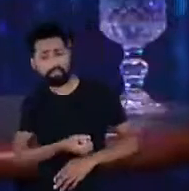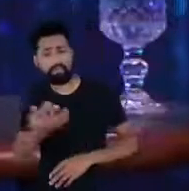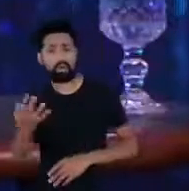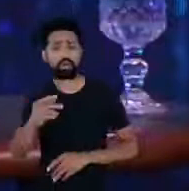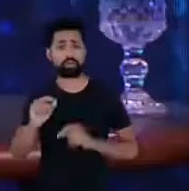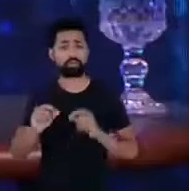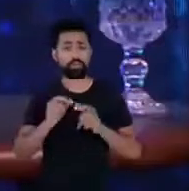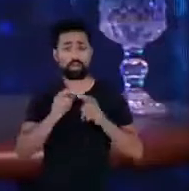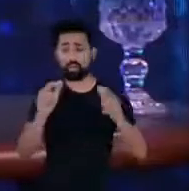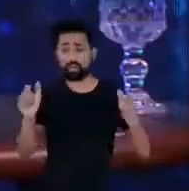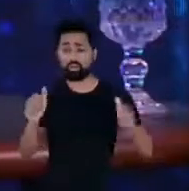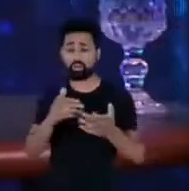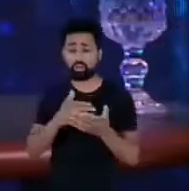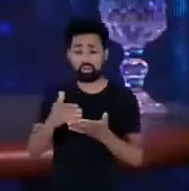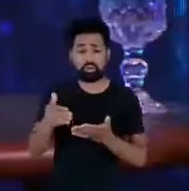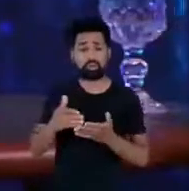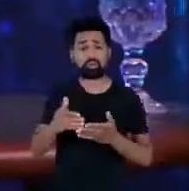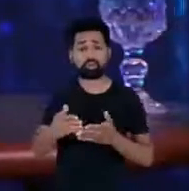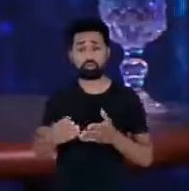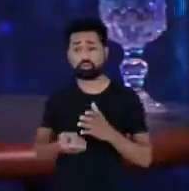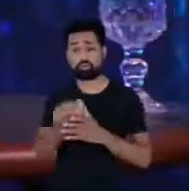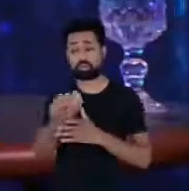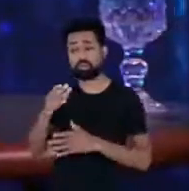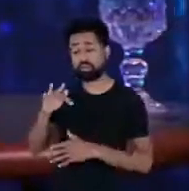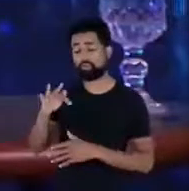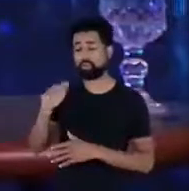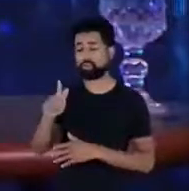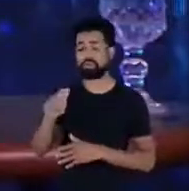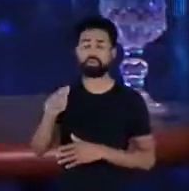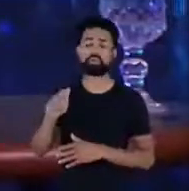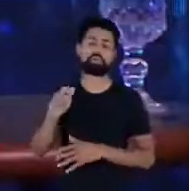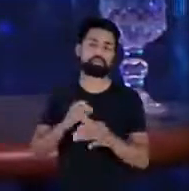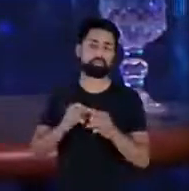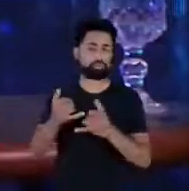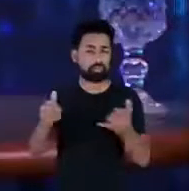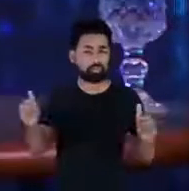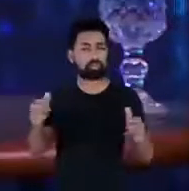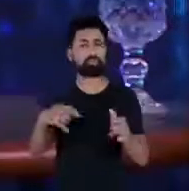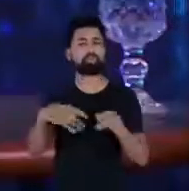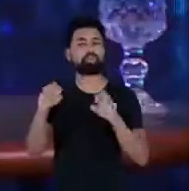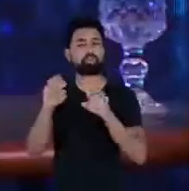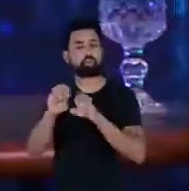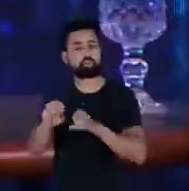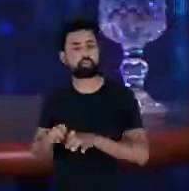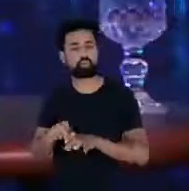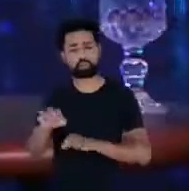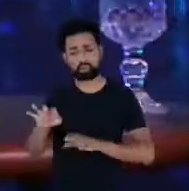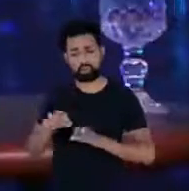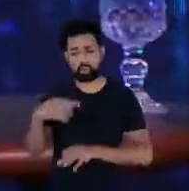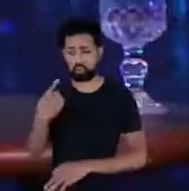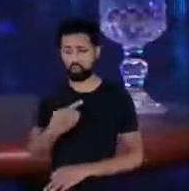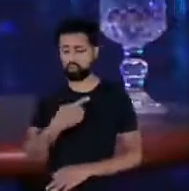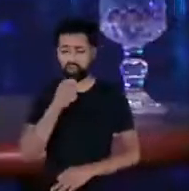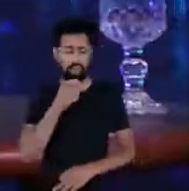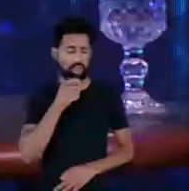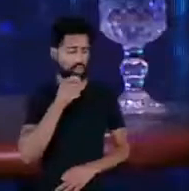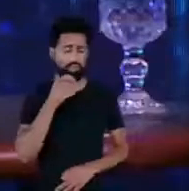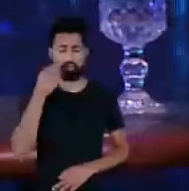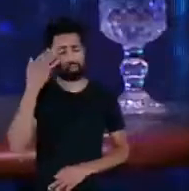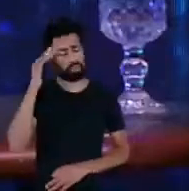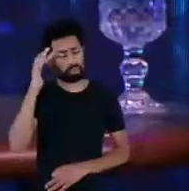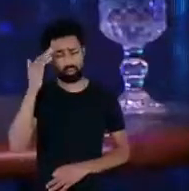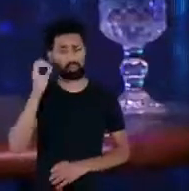começou a nascer o FG Energia dentro de uma necessidade de se estruturar um um mecanismo que a gente ainda não entendia muito bem como é que ia